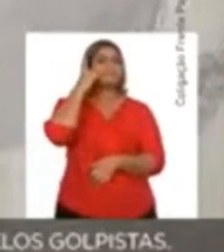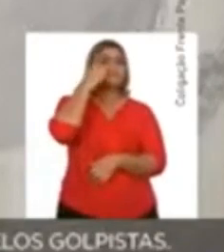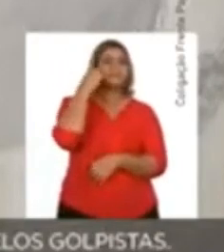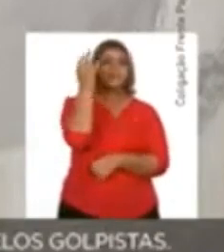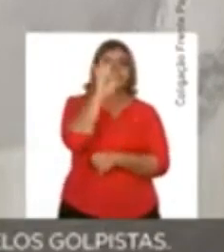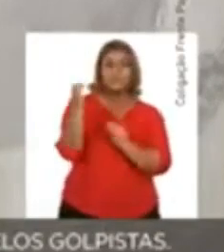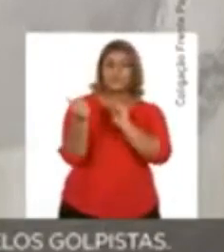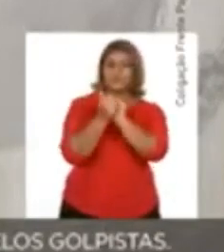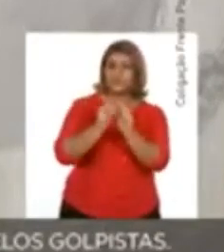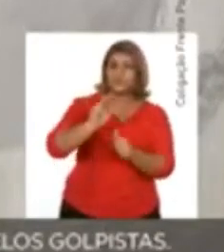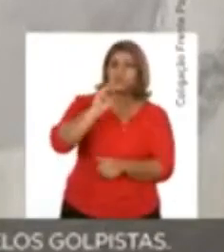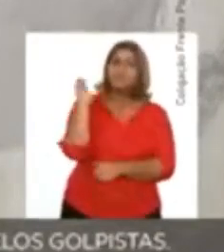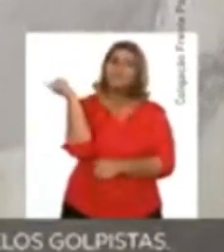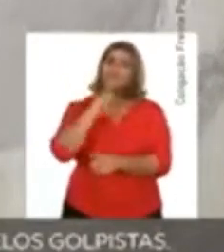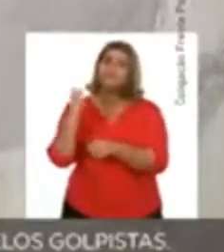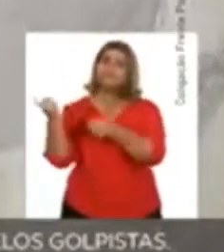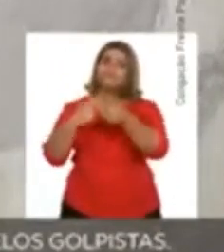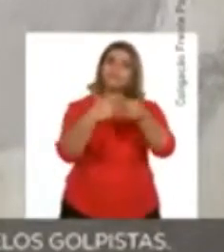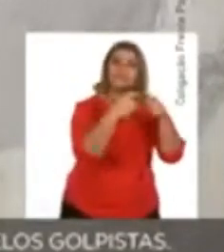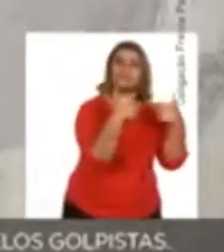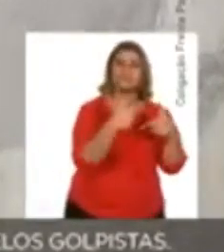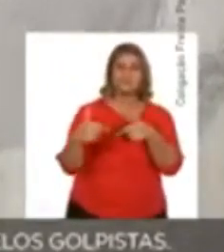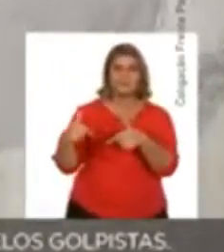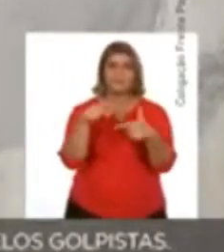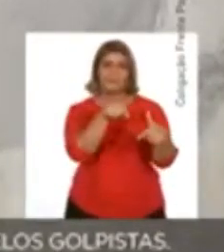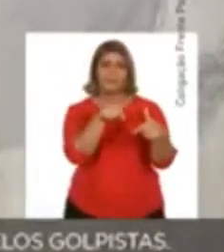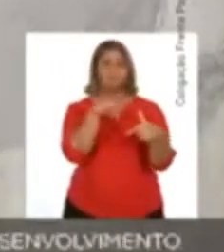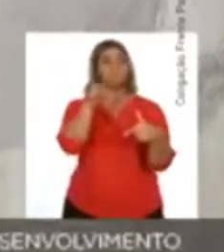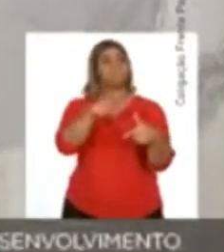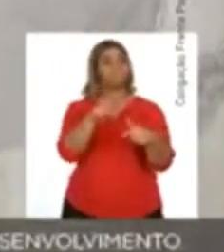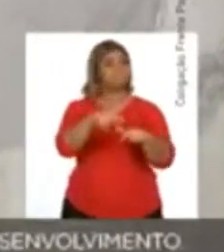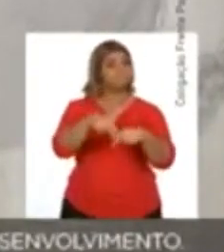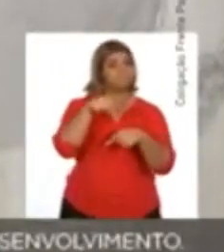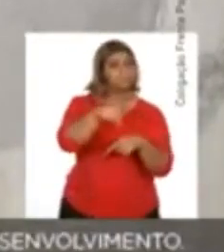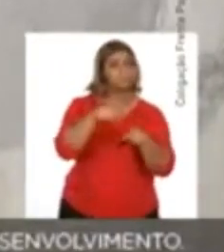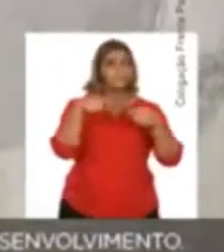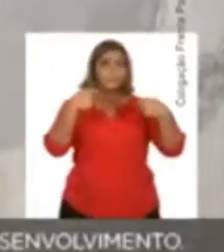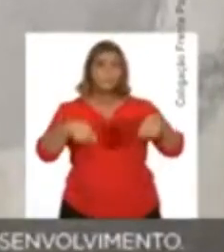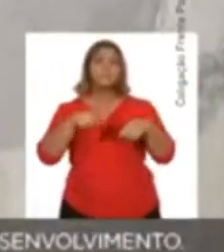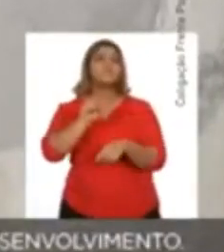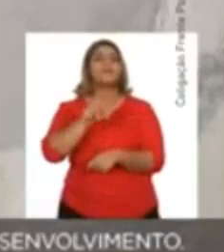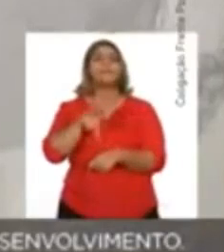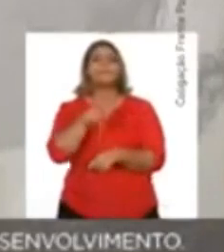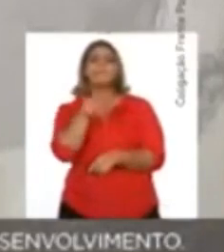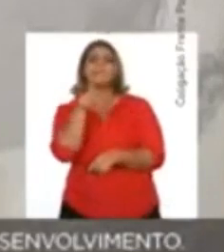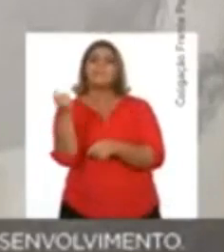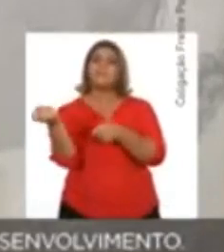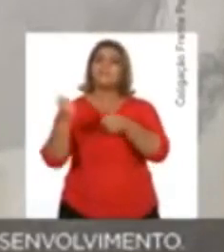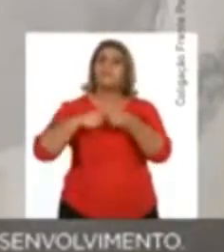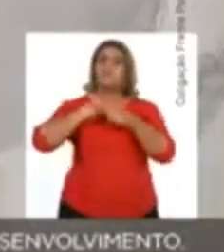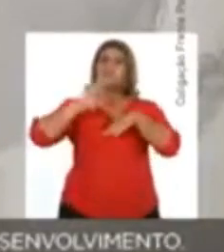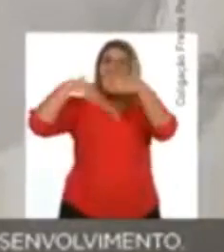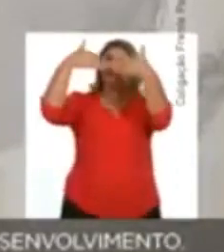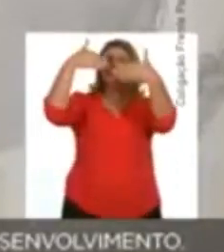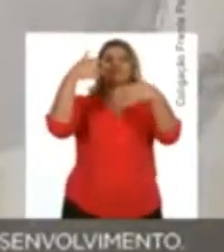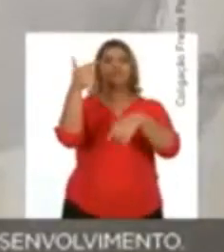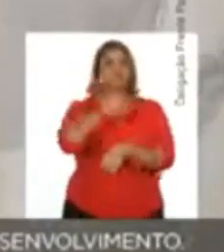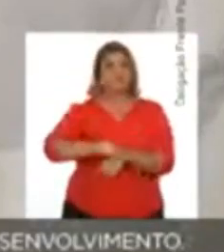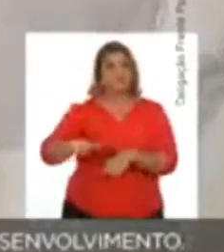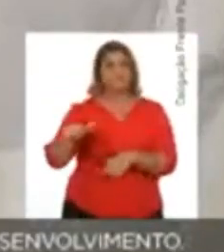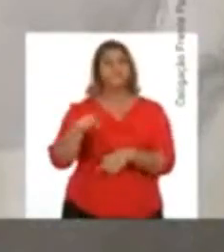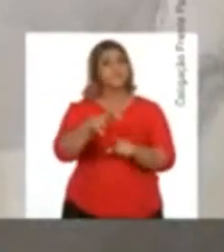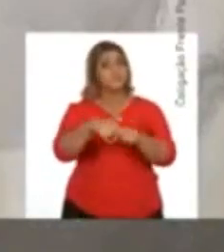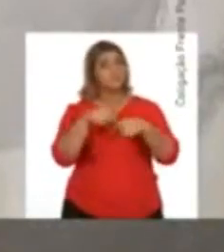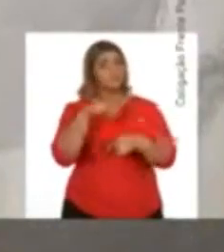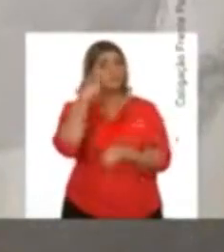junto com o presidente Lula, recuperar os empregos destruídos pelos golpistas. Para isso, precisamos que a Petrobras volte a ser a mola indutora do